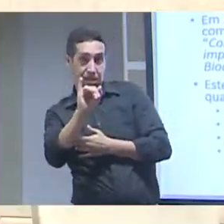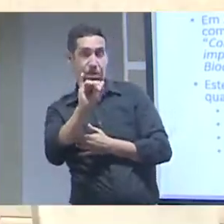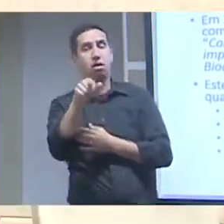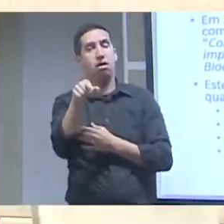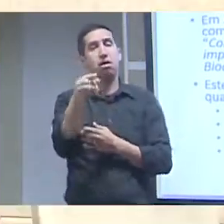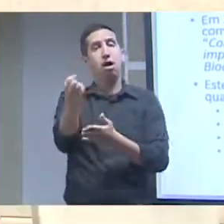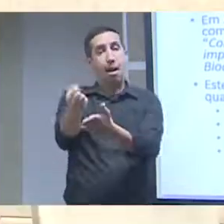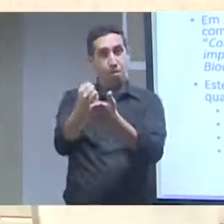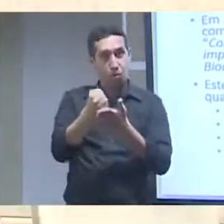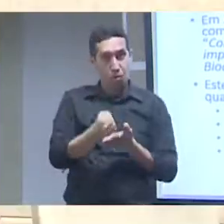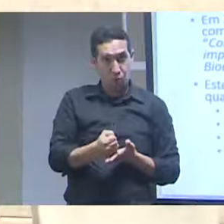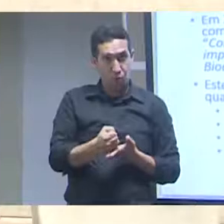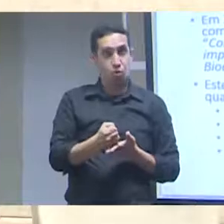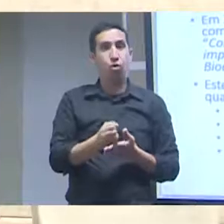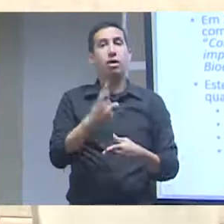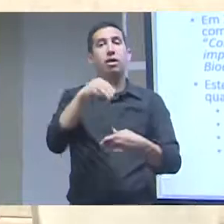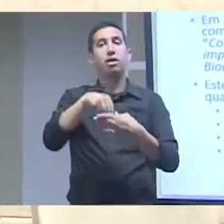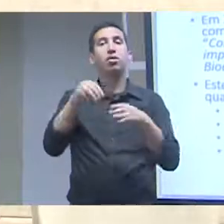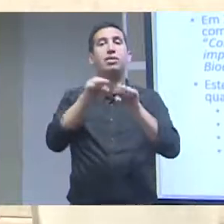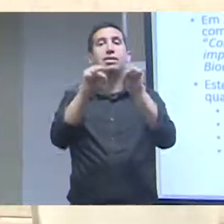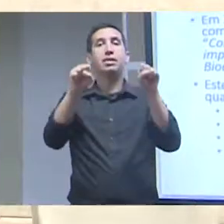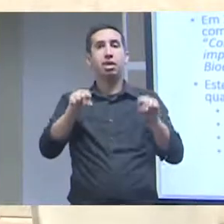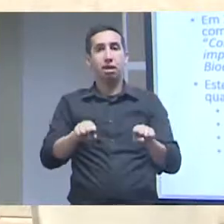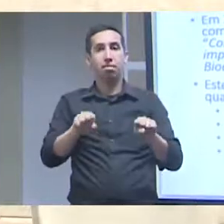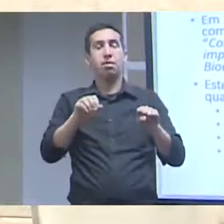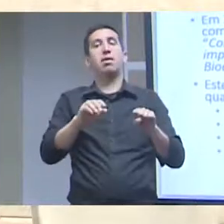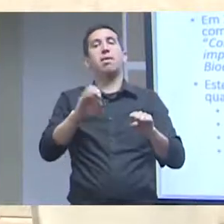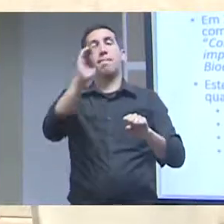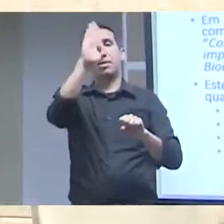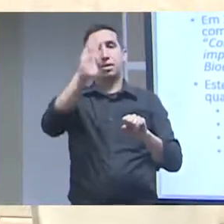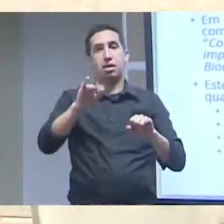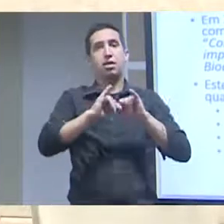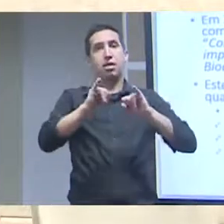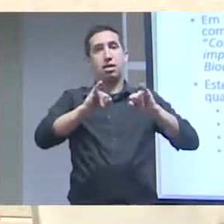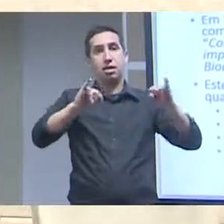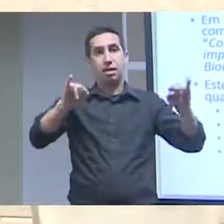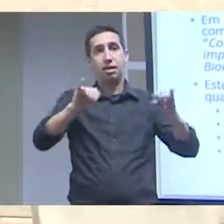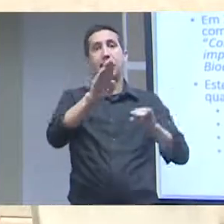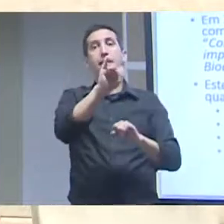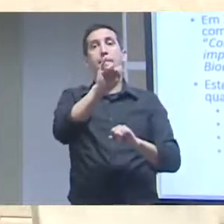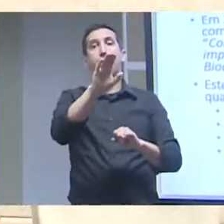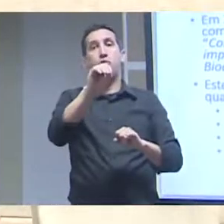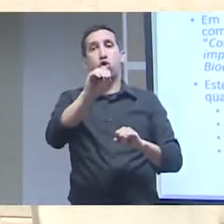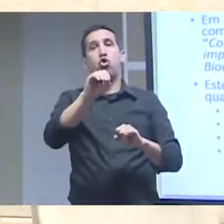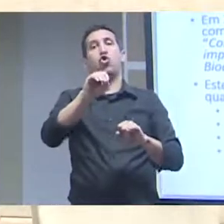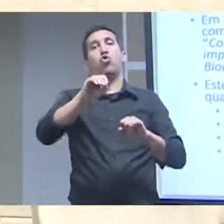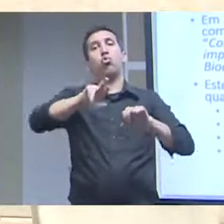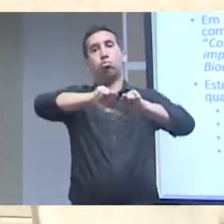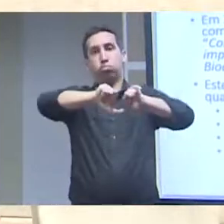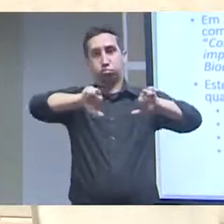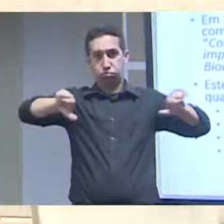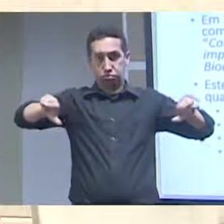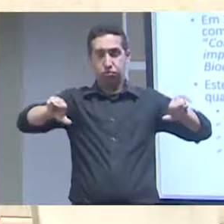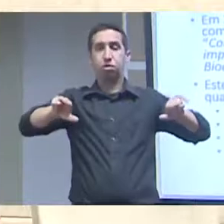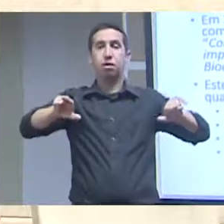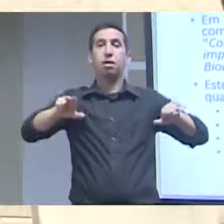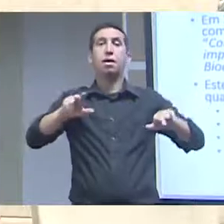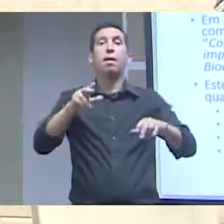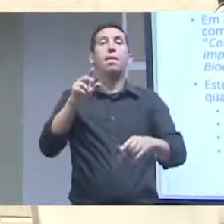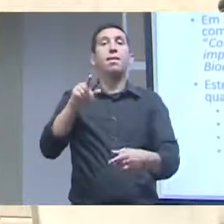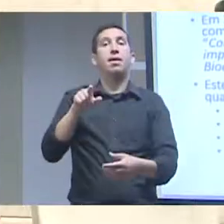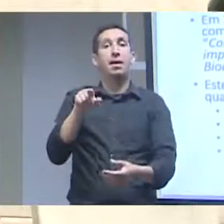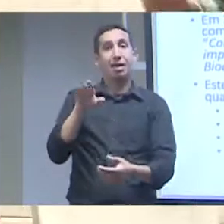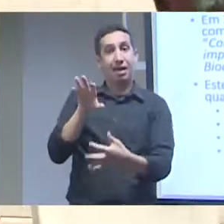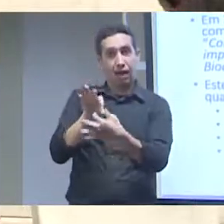apoio do MCTI dentro do sistema, da implementação do Sistema Brasileiro de Informação em